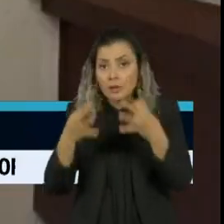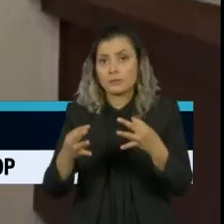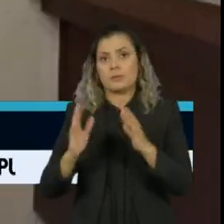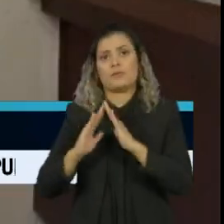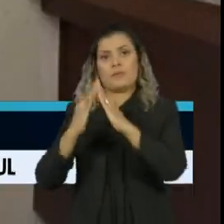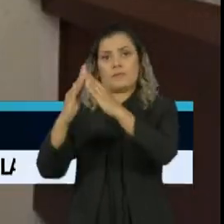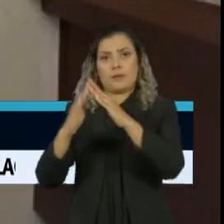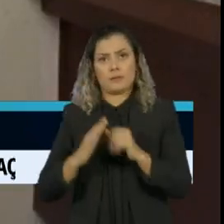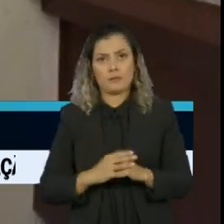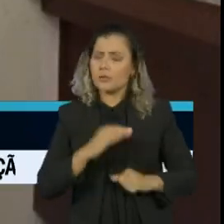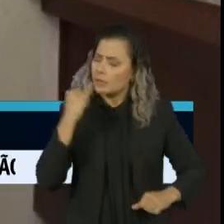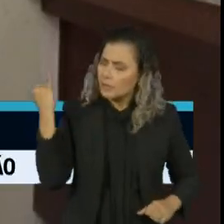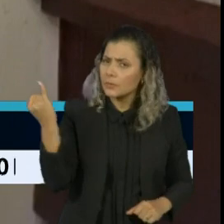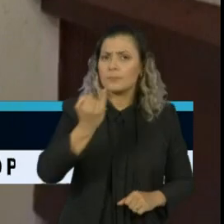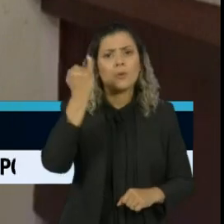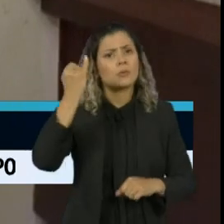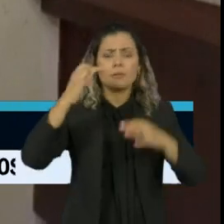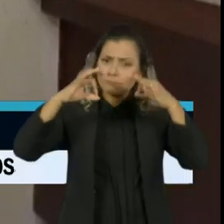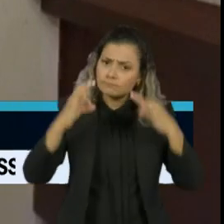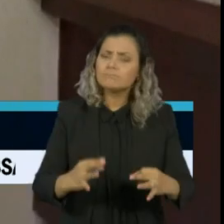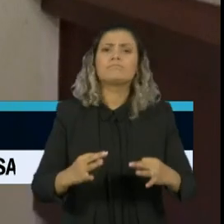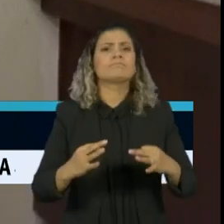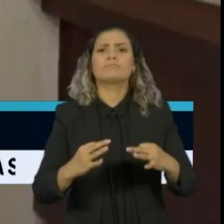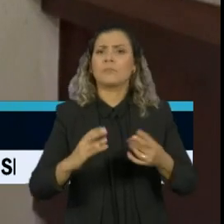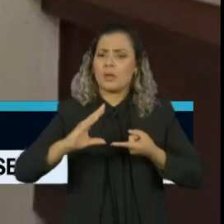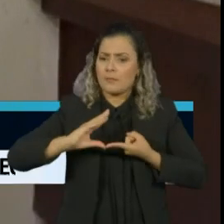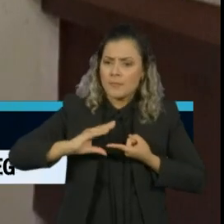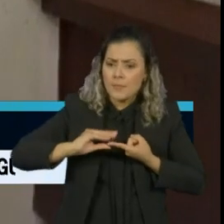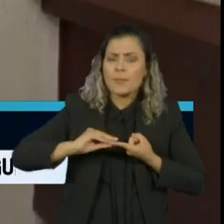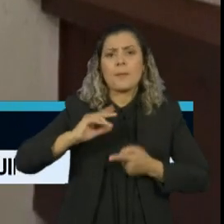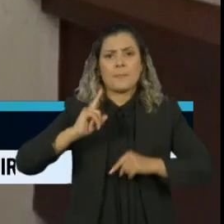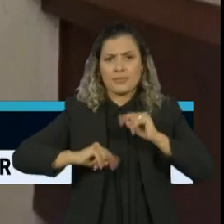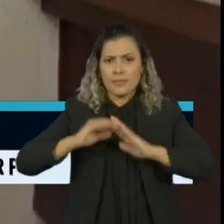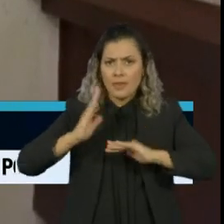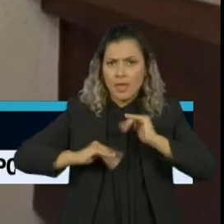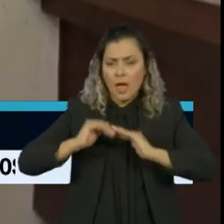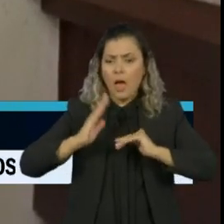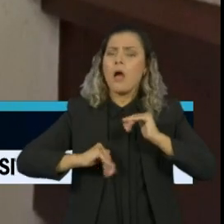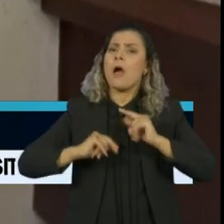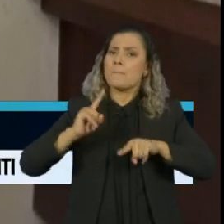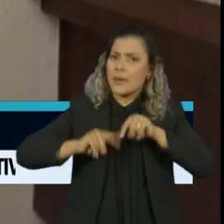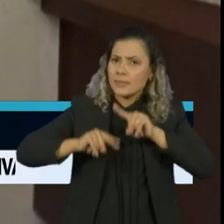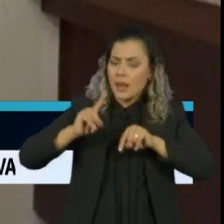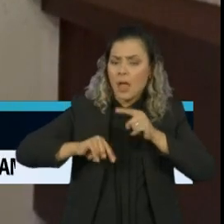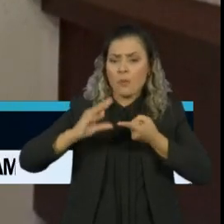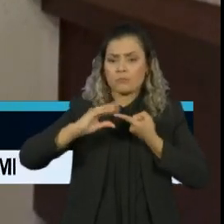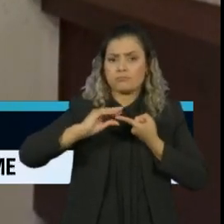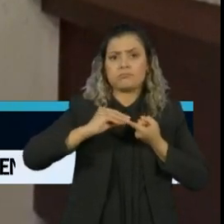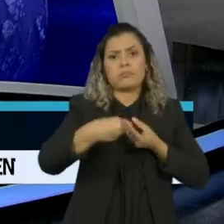favelas. É importante democratizar o oxímetro, já que a gente não consegue democratizar a saúde para todo mundo.